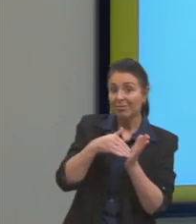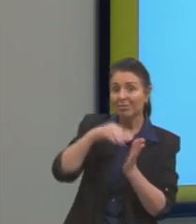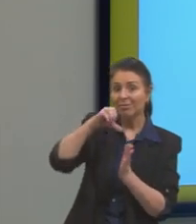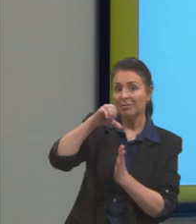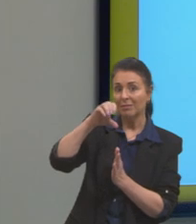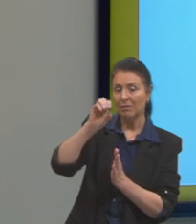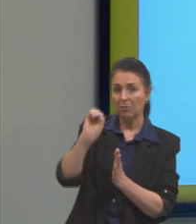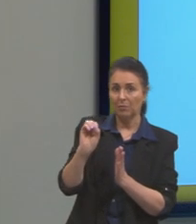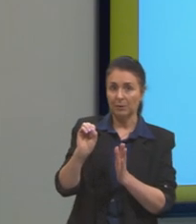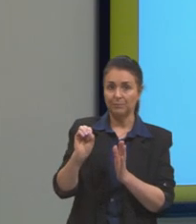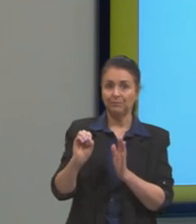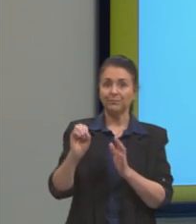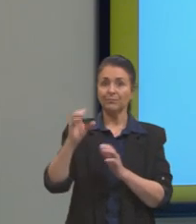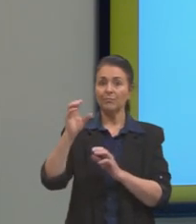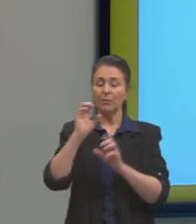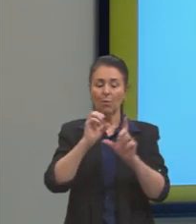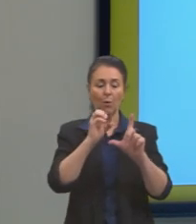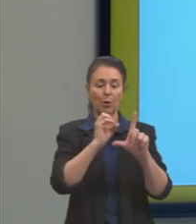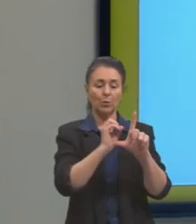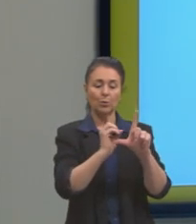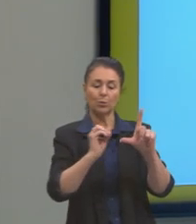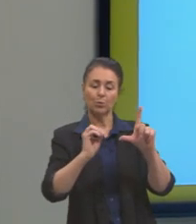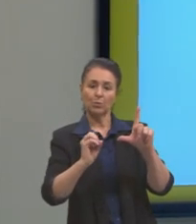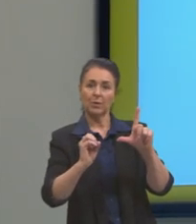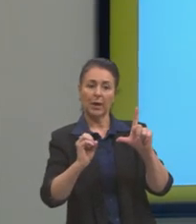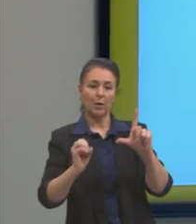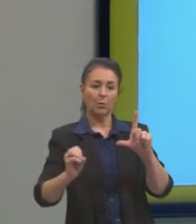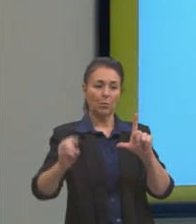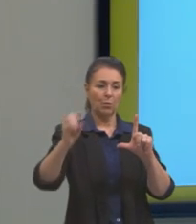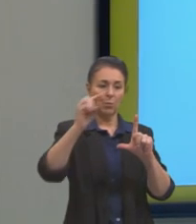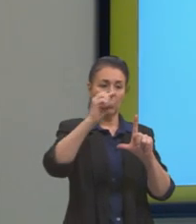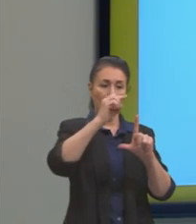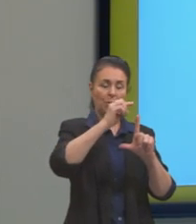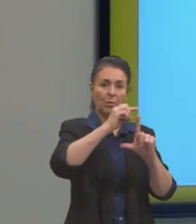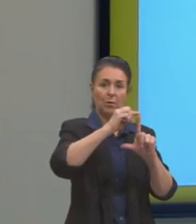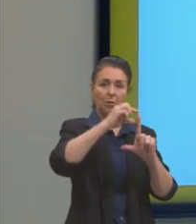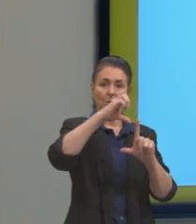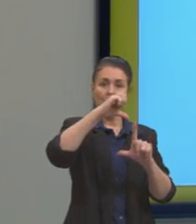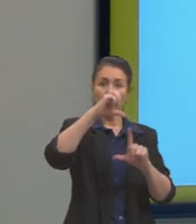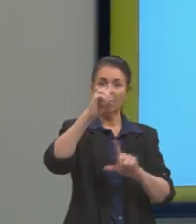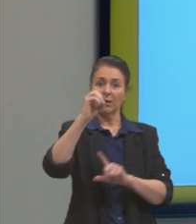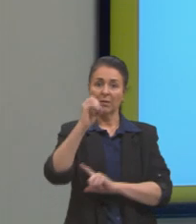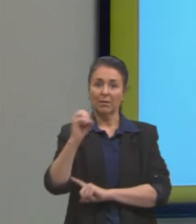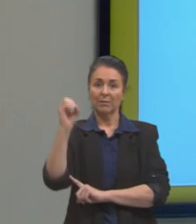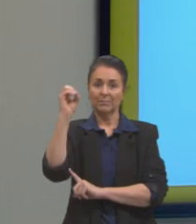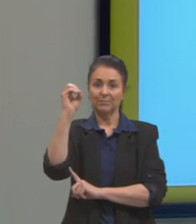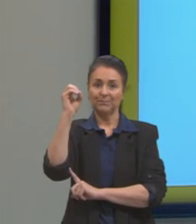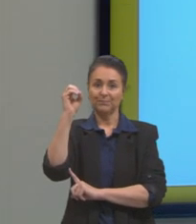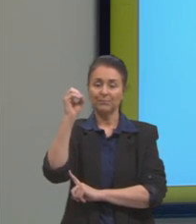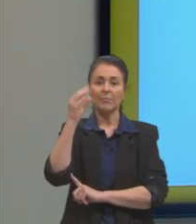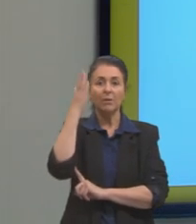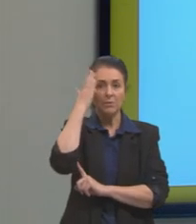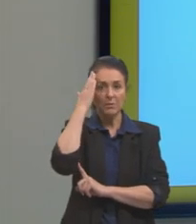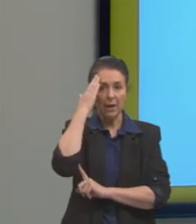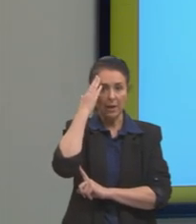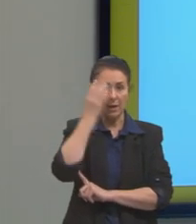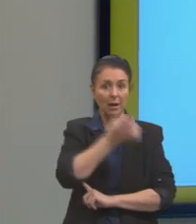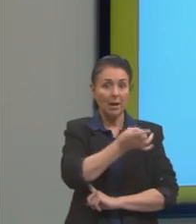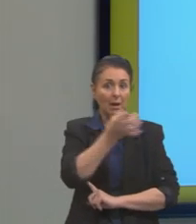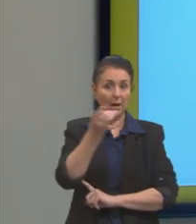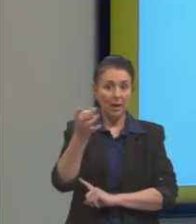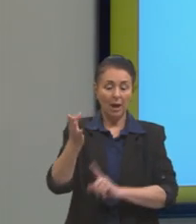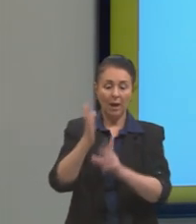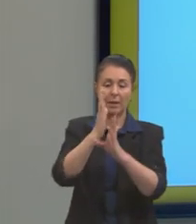que parte de zero e chega no topo aqui em Y é 90 graus. Se eu sei que cada quadrante então é